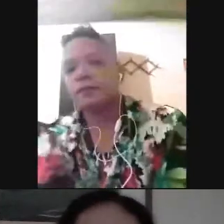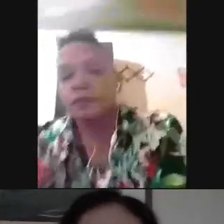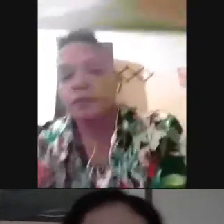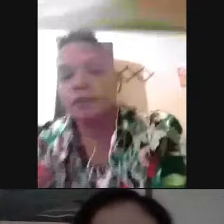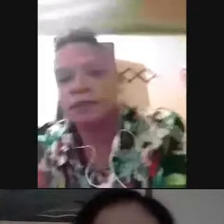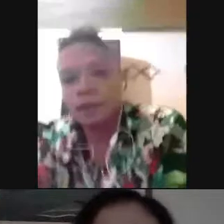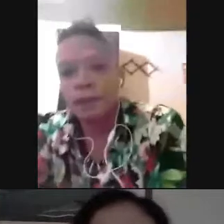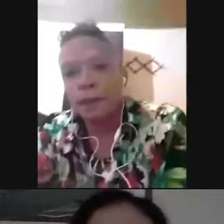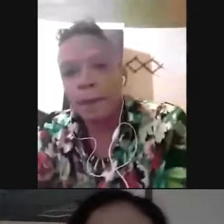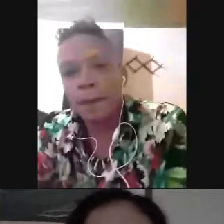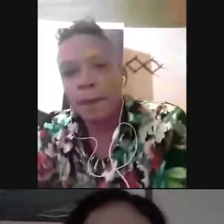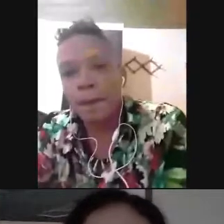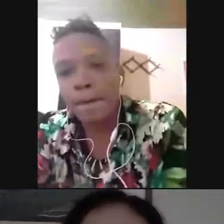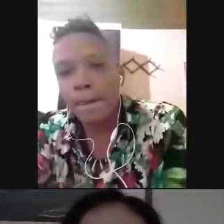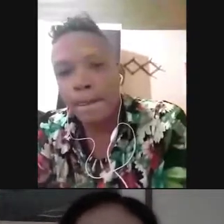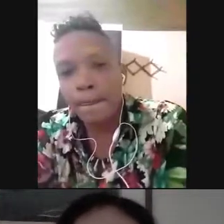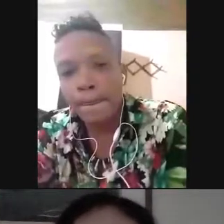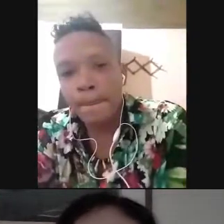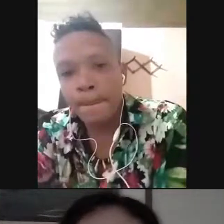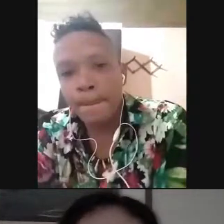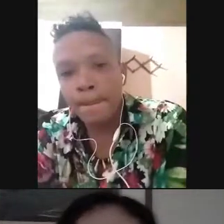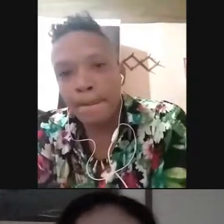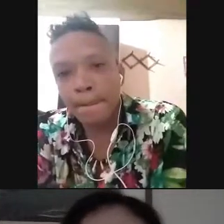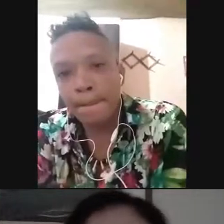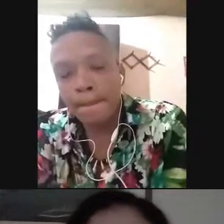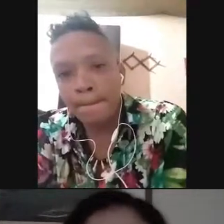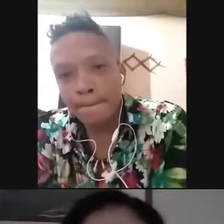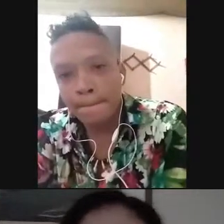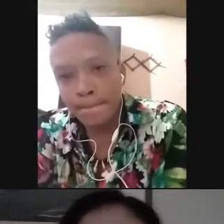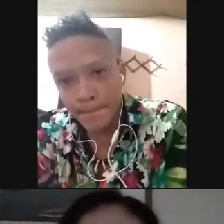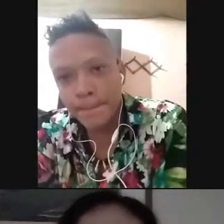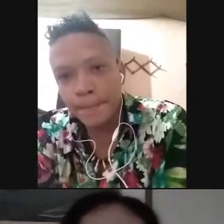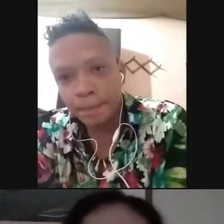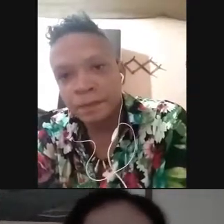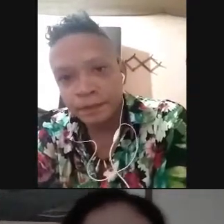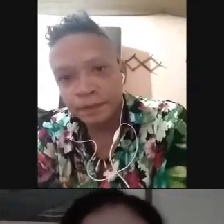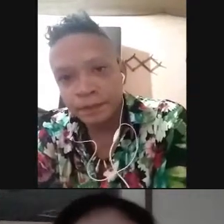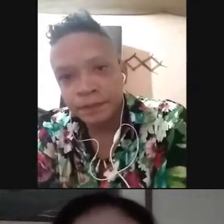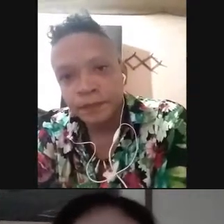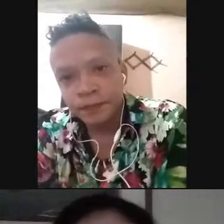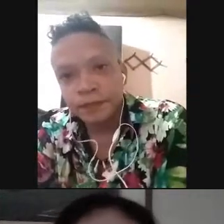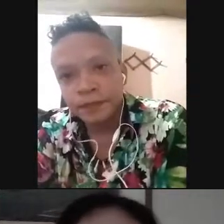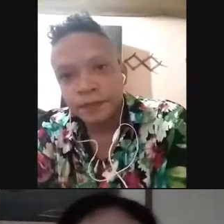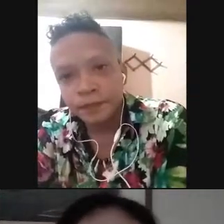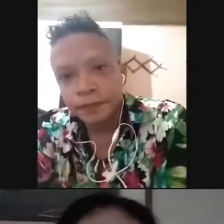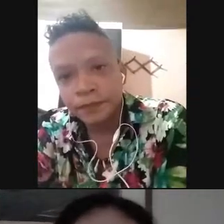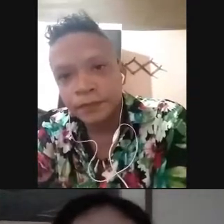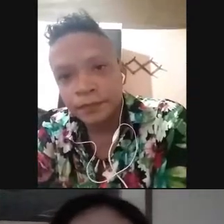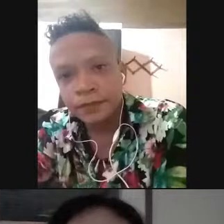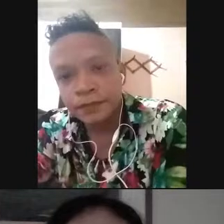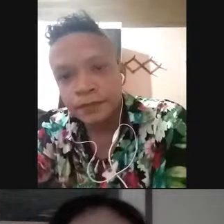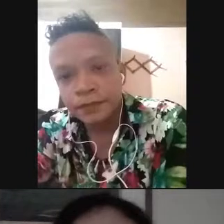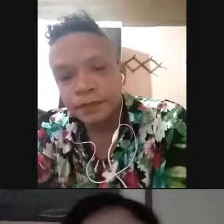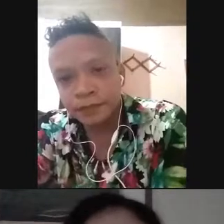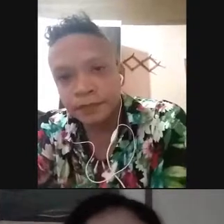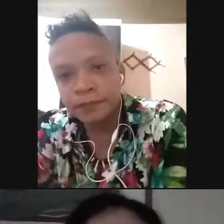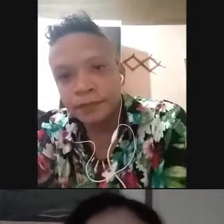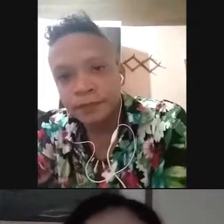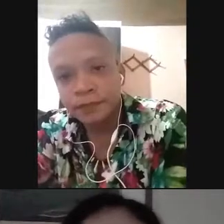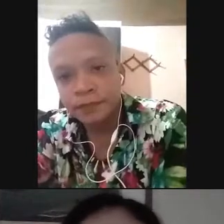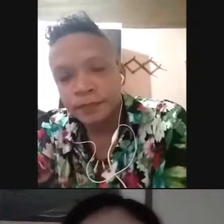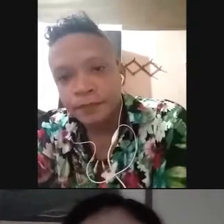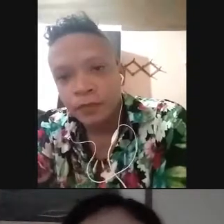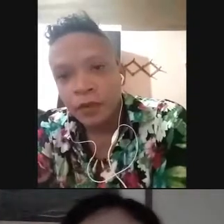certificar esse conhecimento. Vamos... Vamos trazê-lo se a gente quer trabalhar em conjunto, né? Enfim.